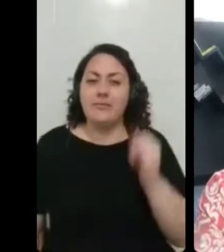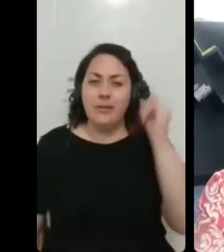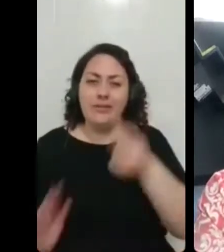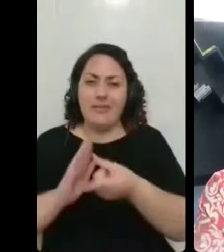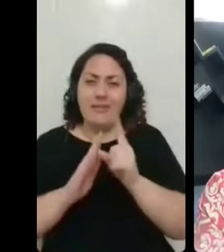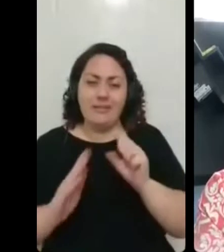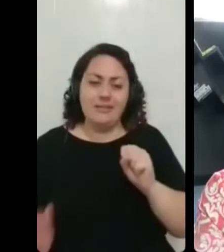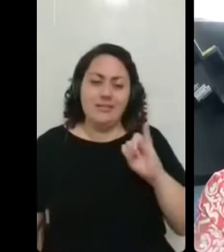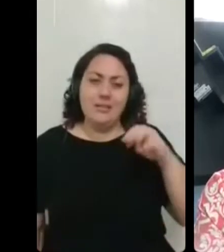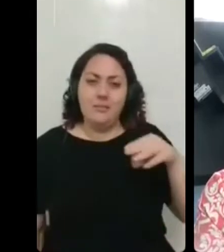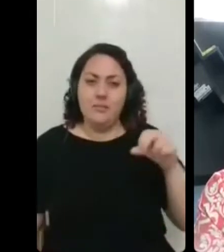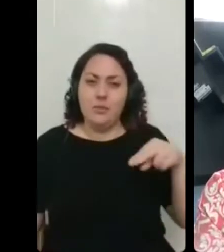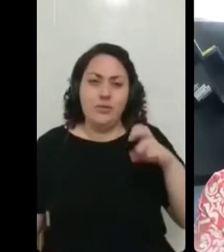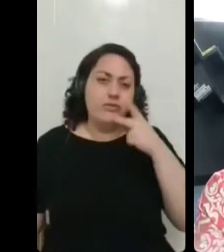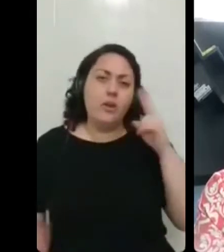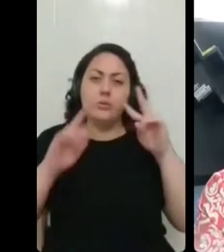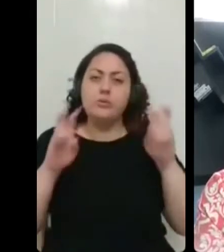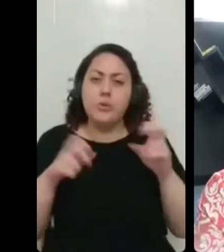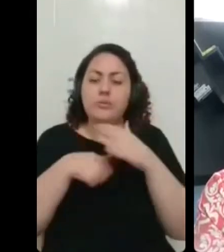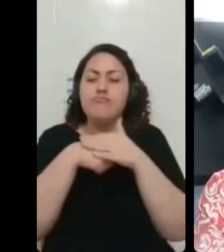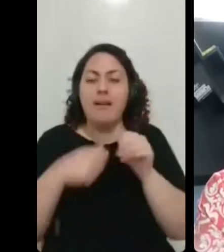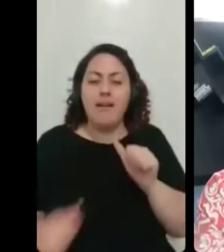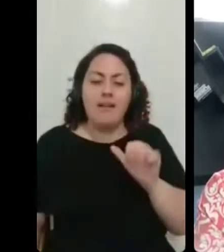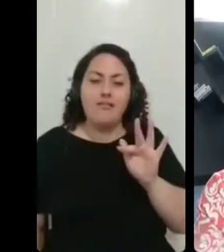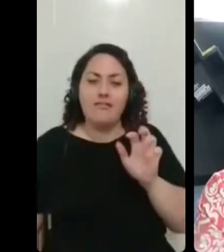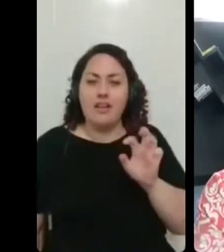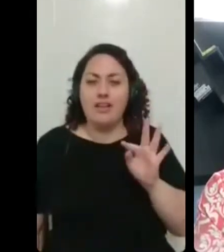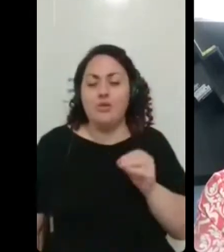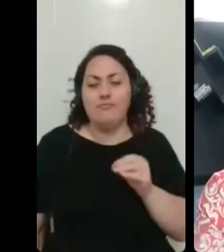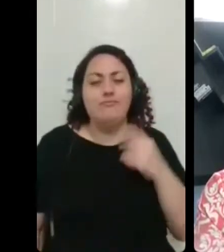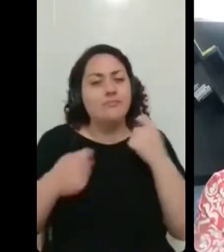dos afetos cuidar dos nossos afetos sabe?